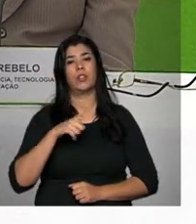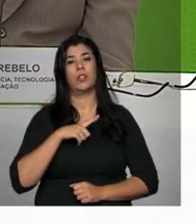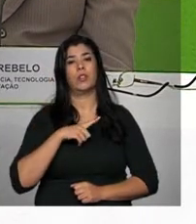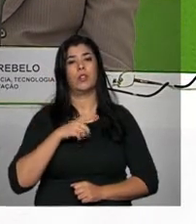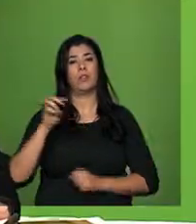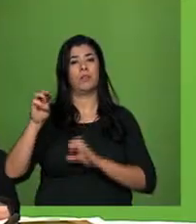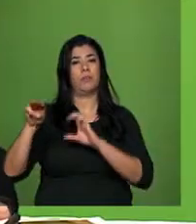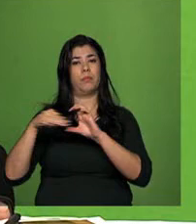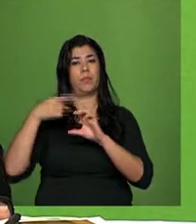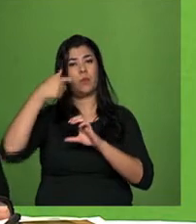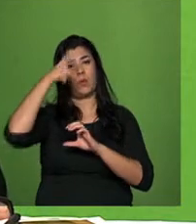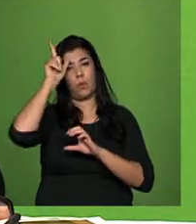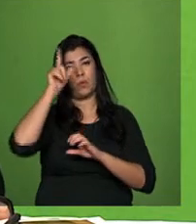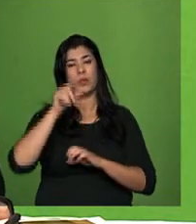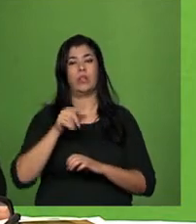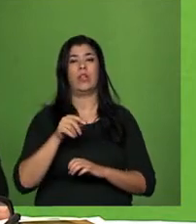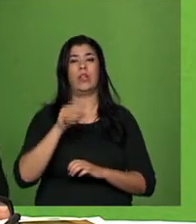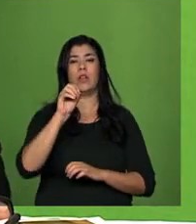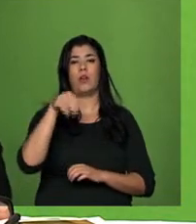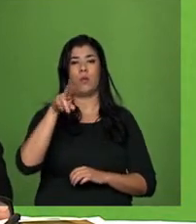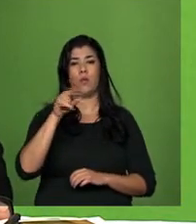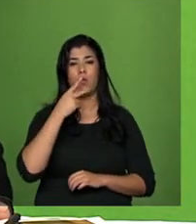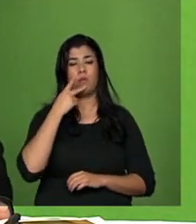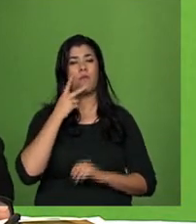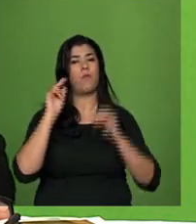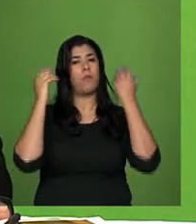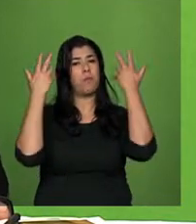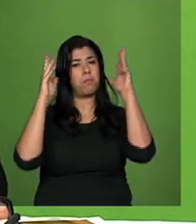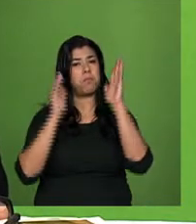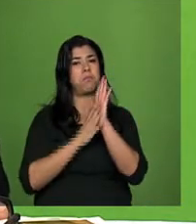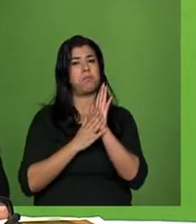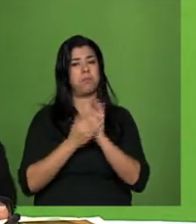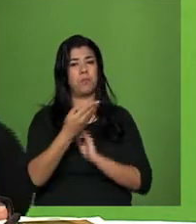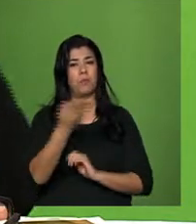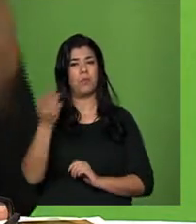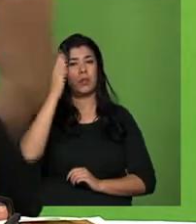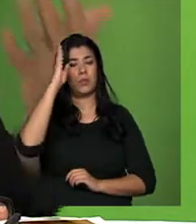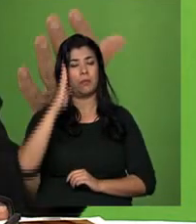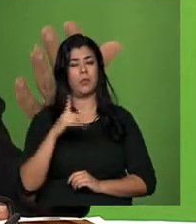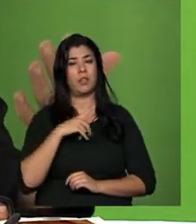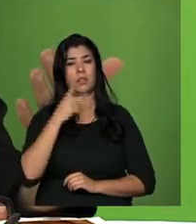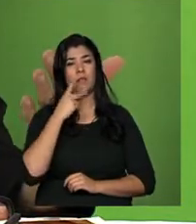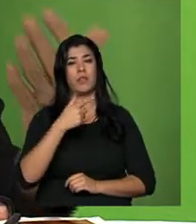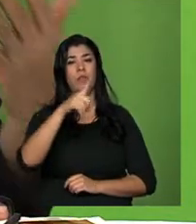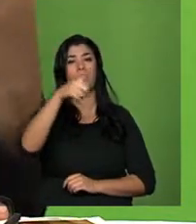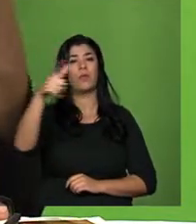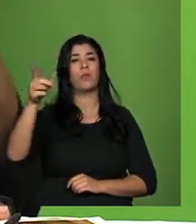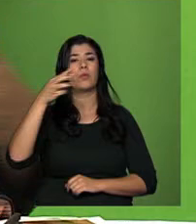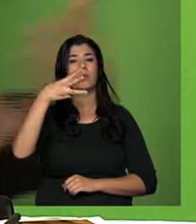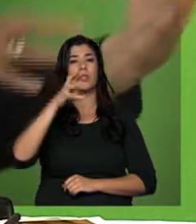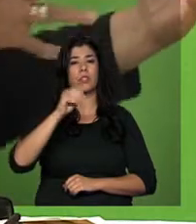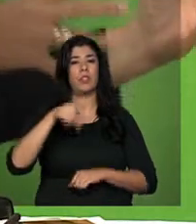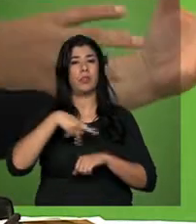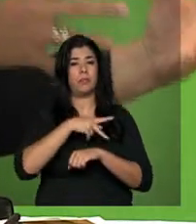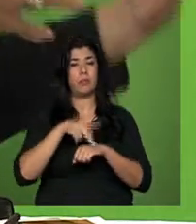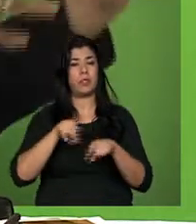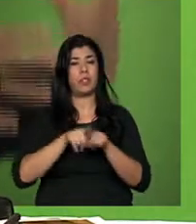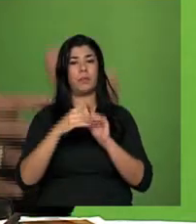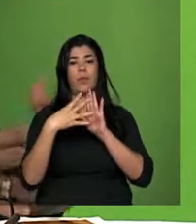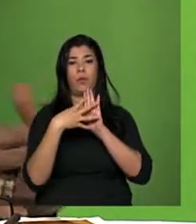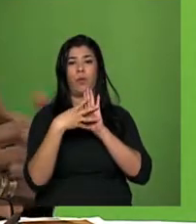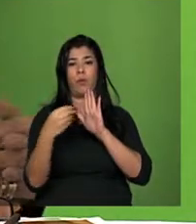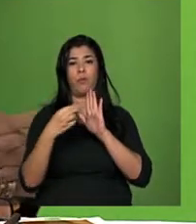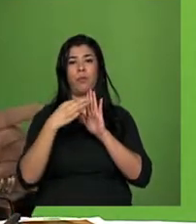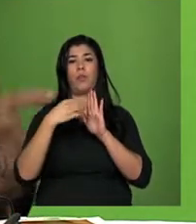um e-mail ontem da ONU, das Nações Unidas, elogiando o Brasil e dizendo que mais de 30 países hoje estão copiando, estão se